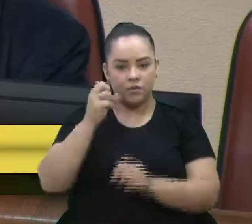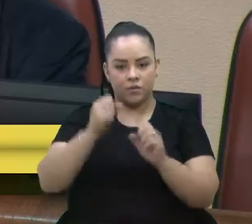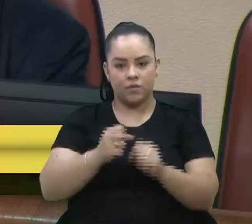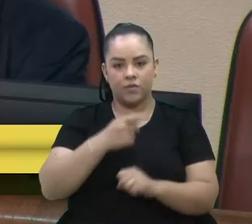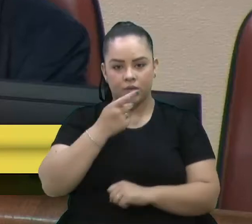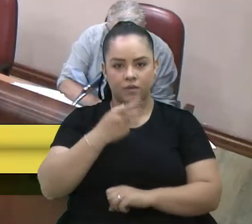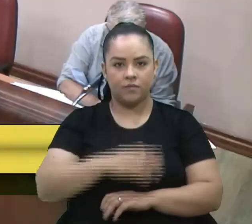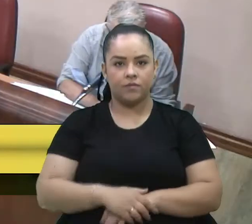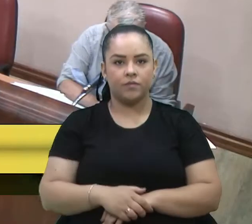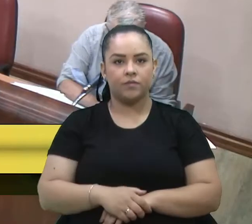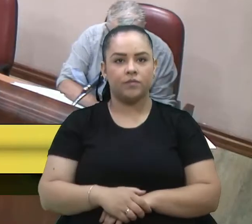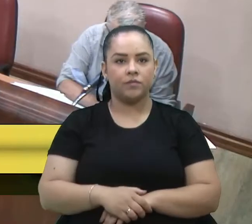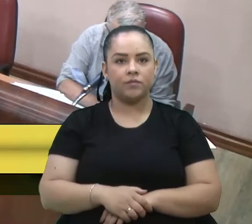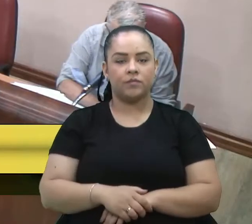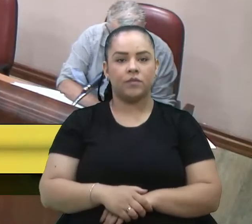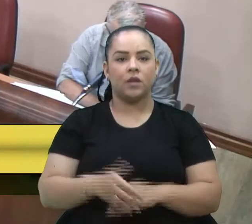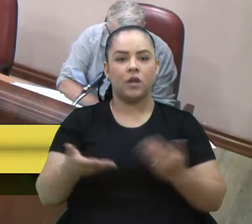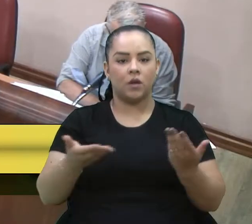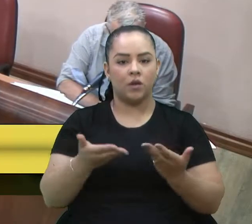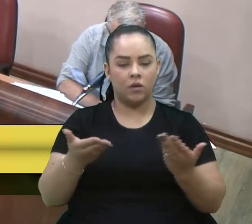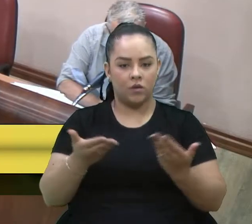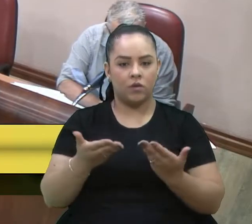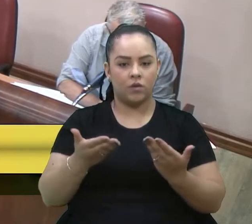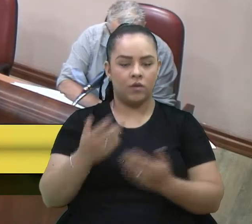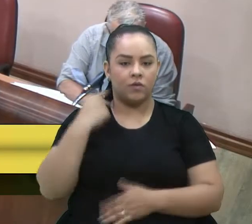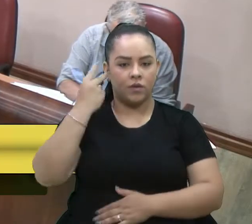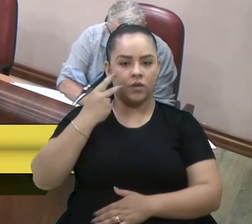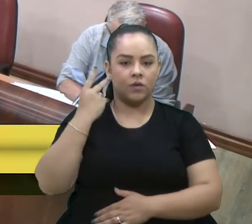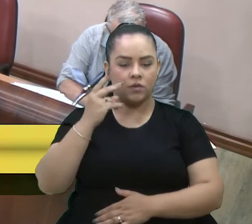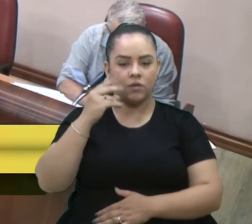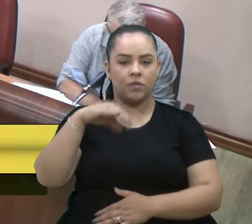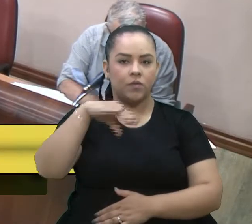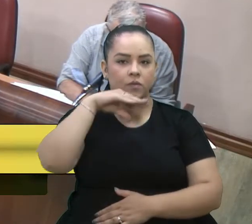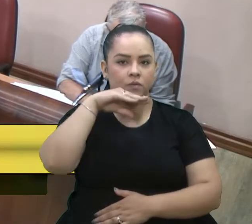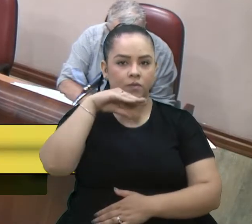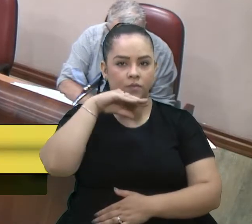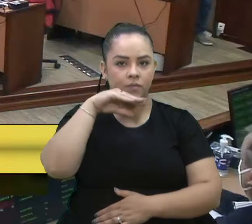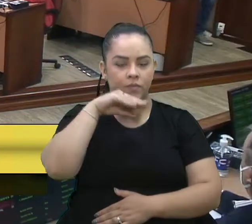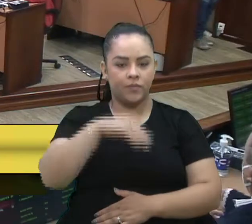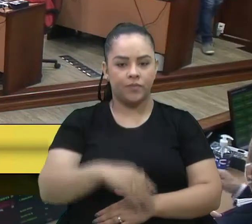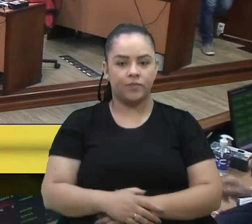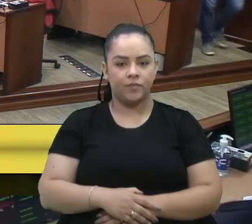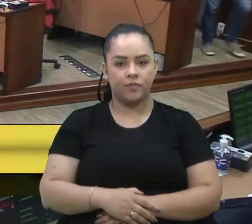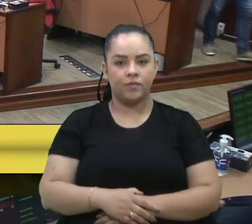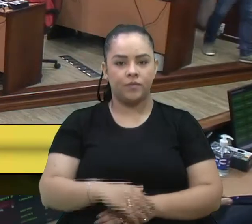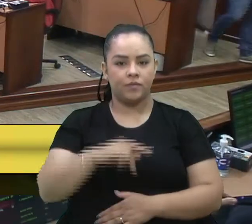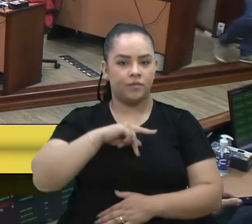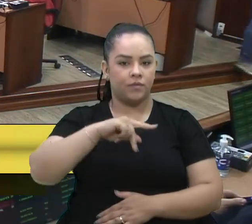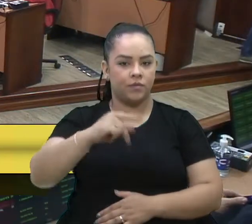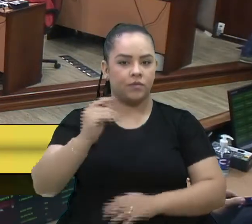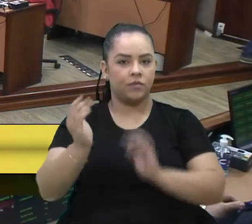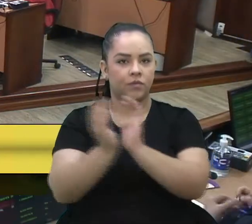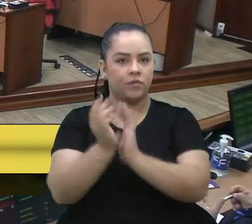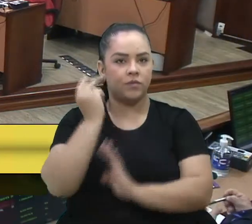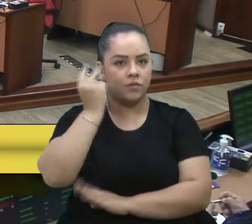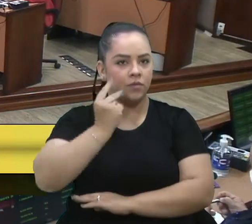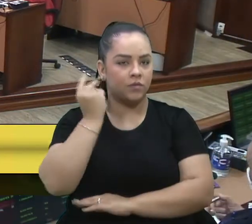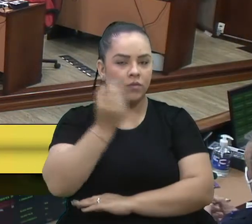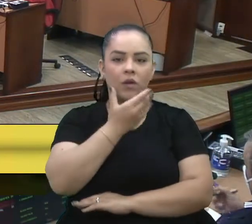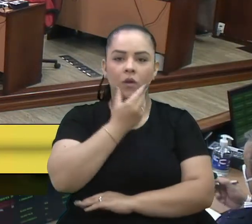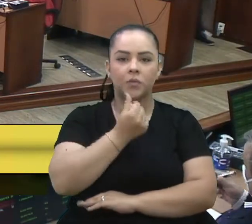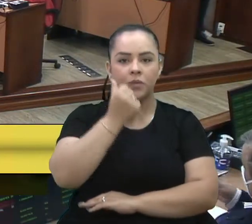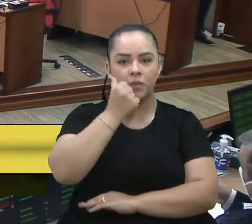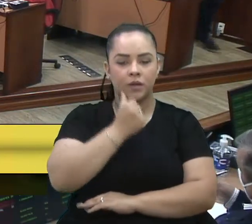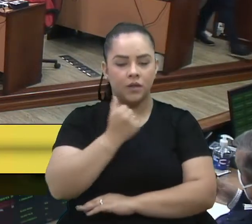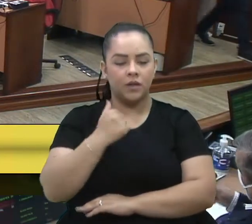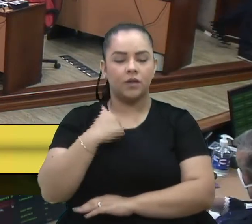Peço a palavra, senhor presidente. Com a palavra, vereador Alexandre Bortoluz. Senhor presidente, senhores e senhores vereadores, faço